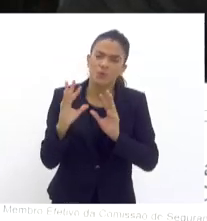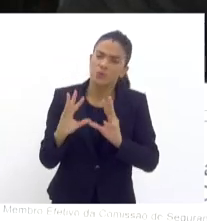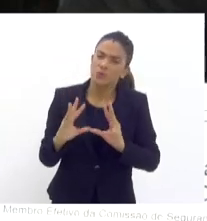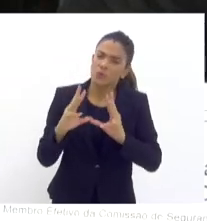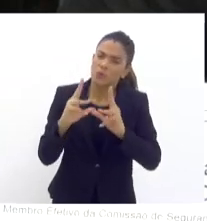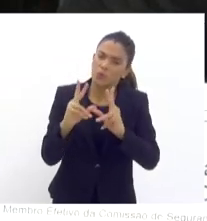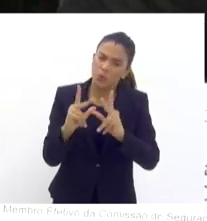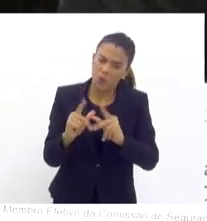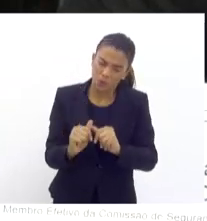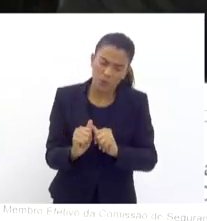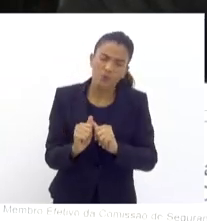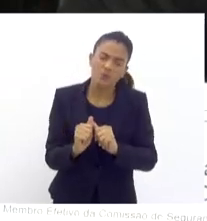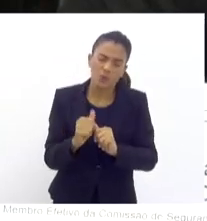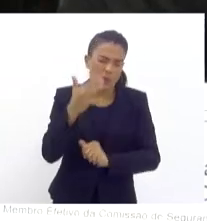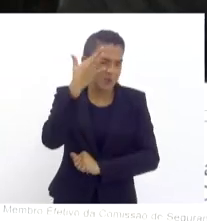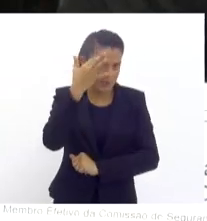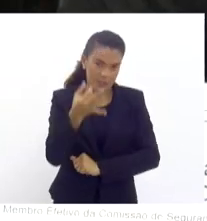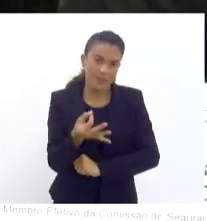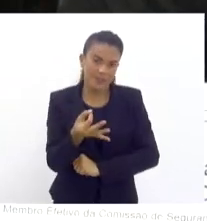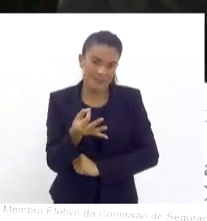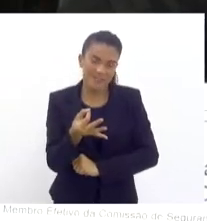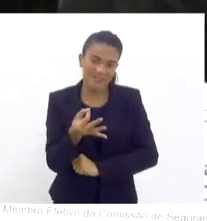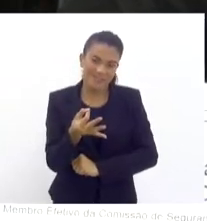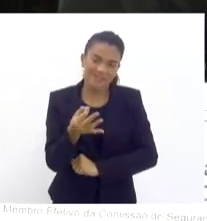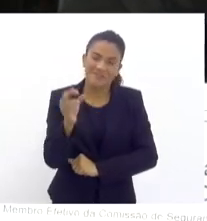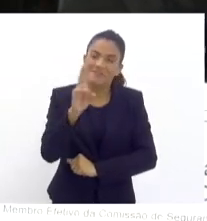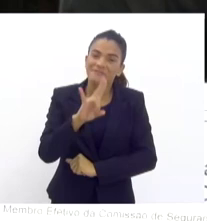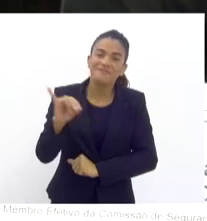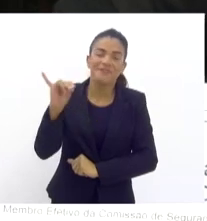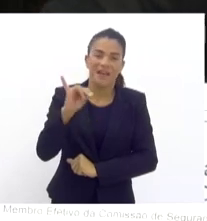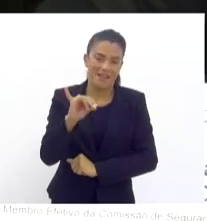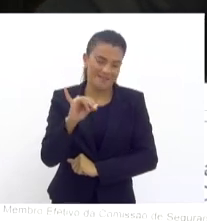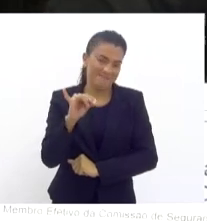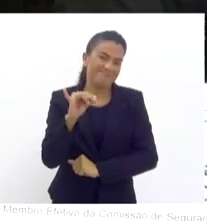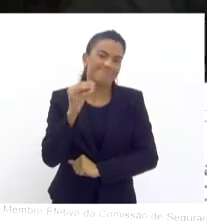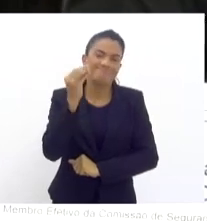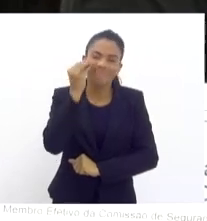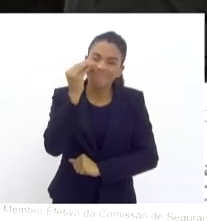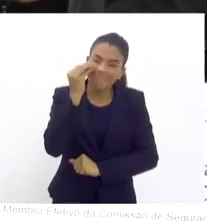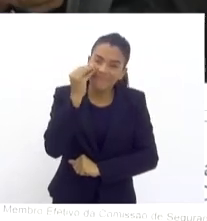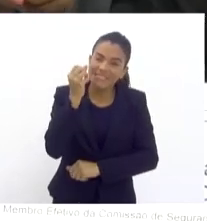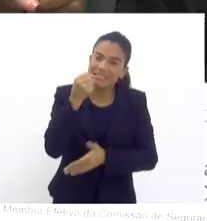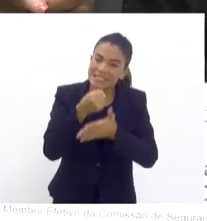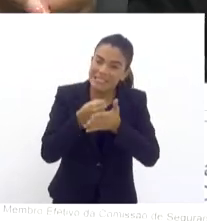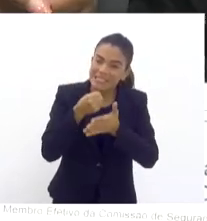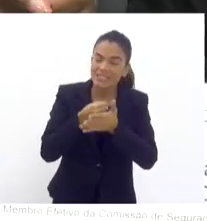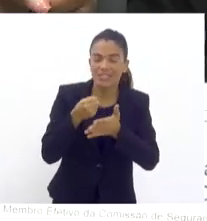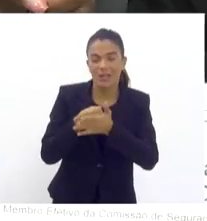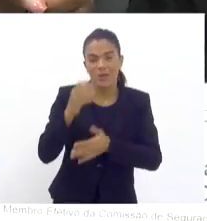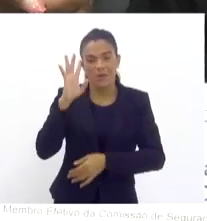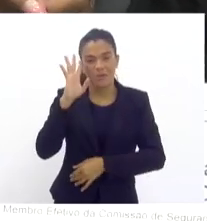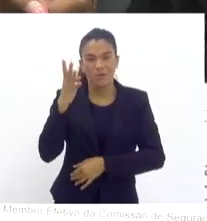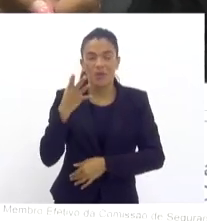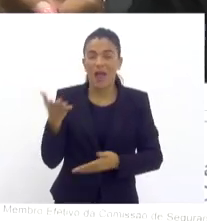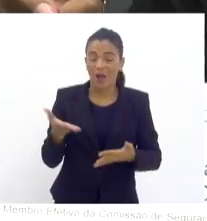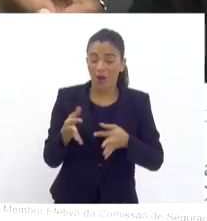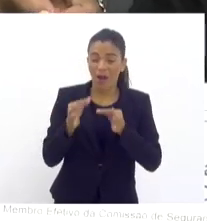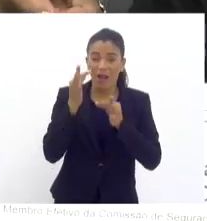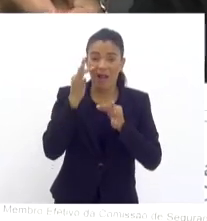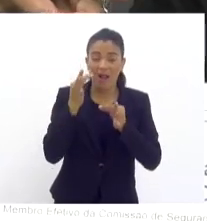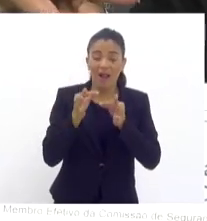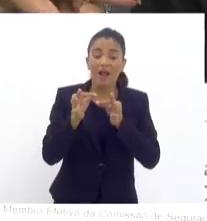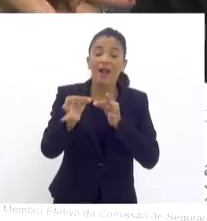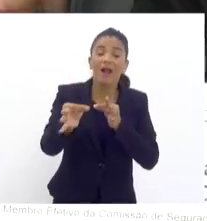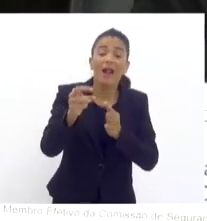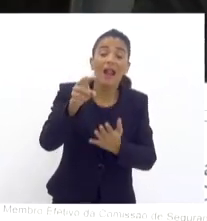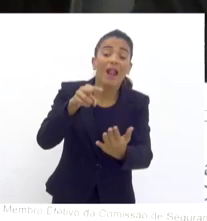com certeza, eu tenho certeza disso, vão buscar junto uma solução, tenha, daqui de longe eu não consigo ler.